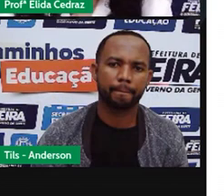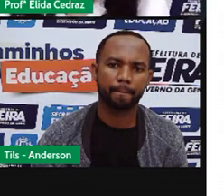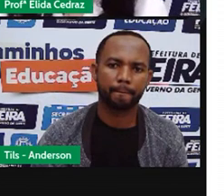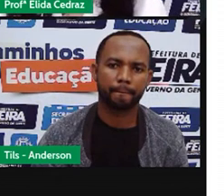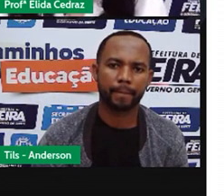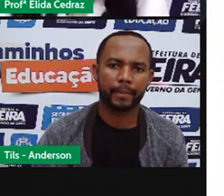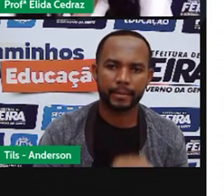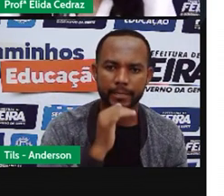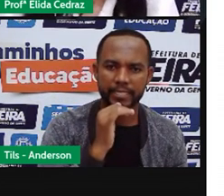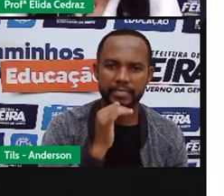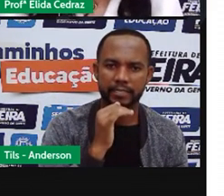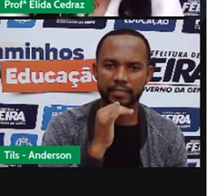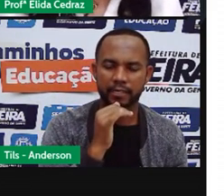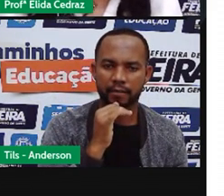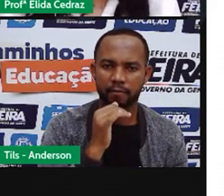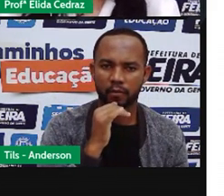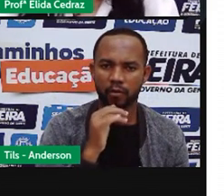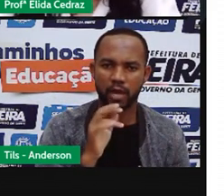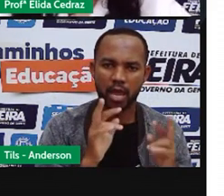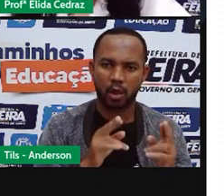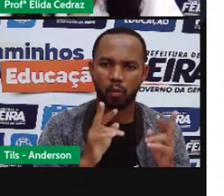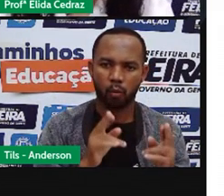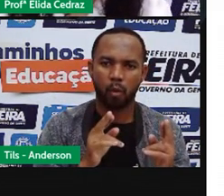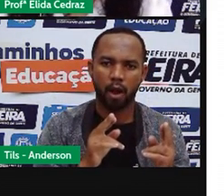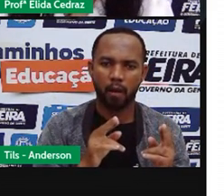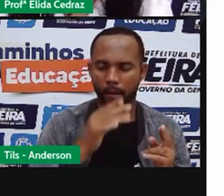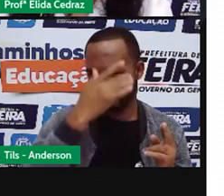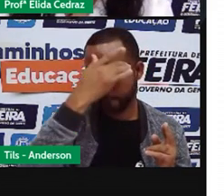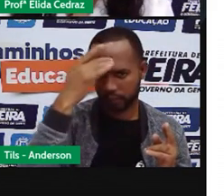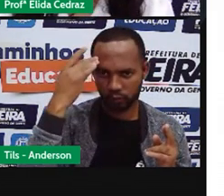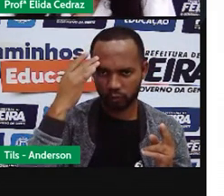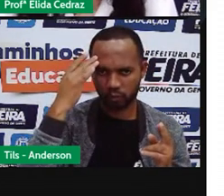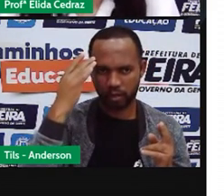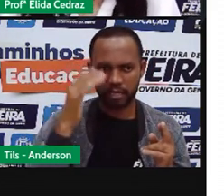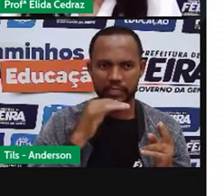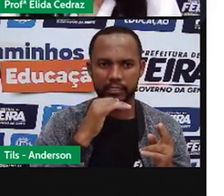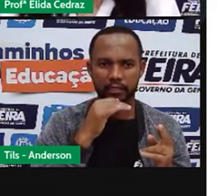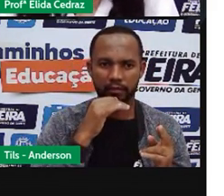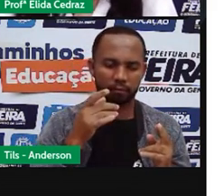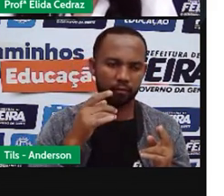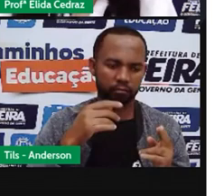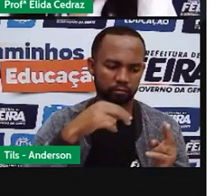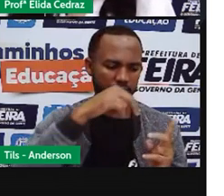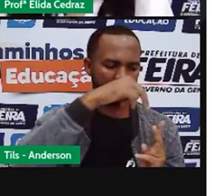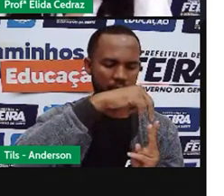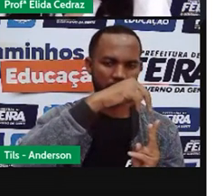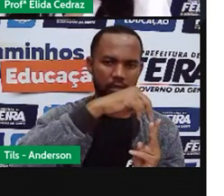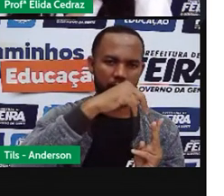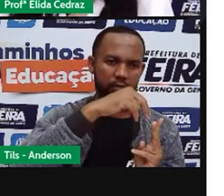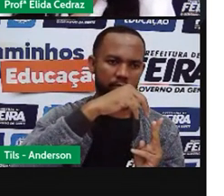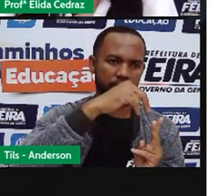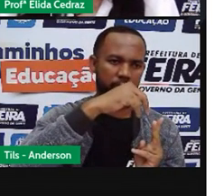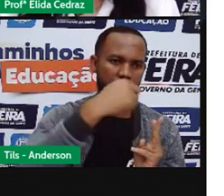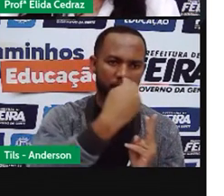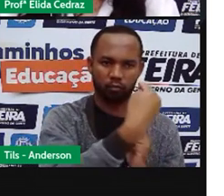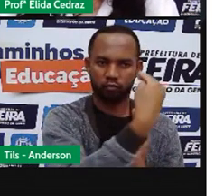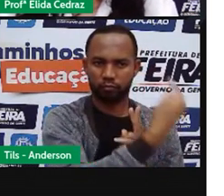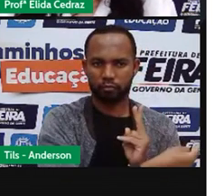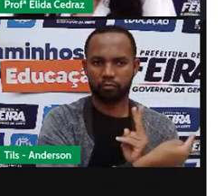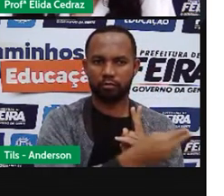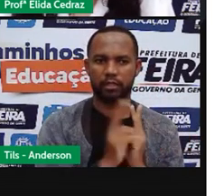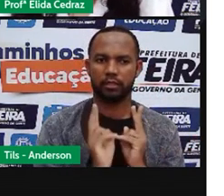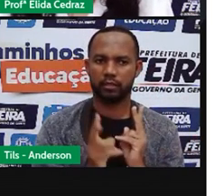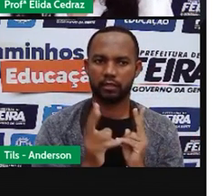nunca fica do mesmo lado que recebe a luz. Como você viu a definição, a